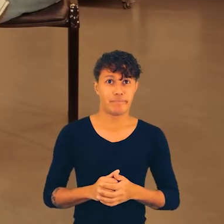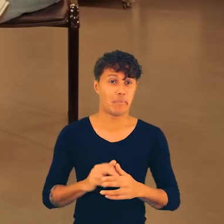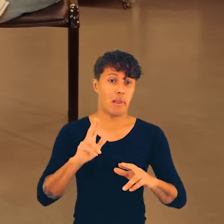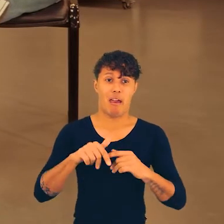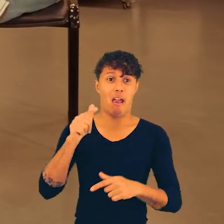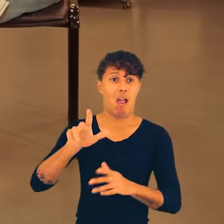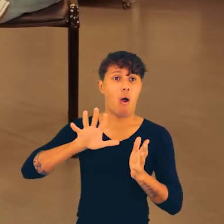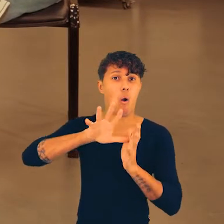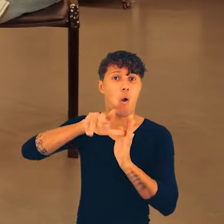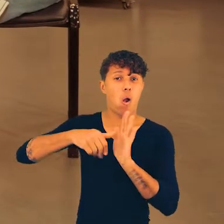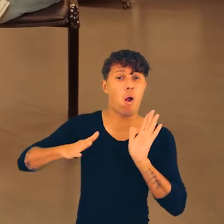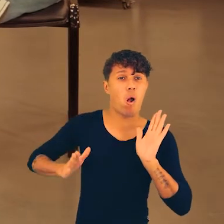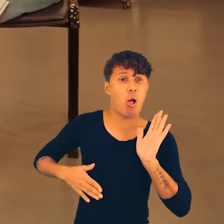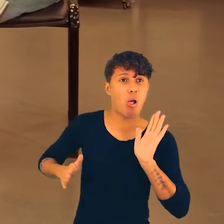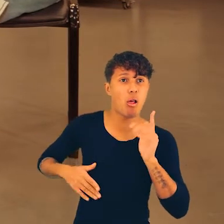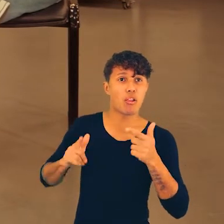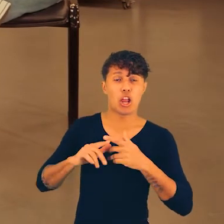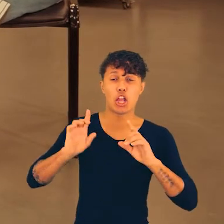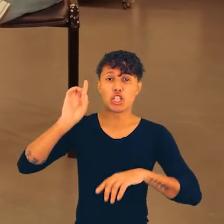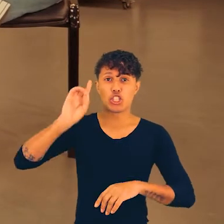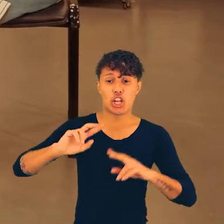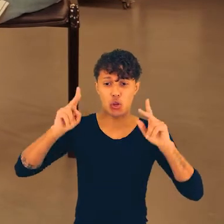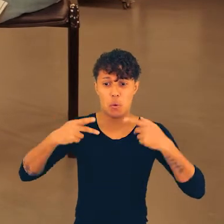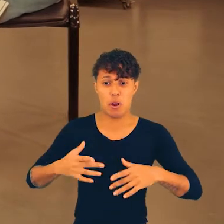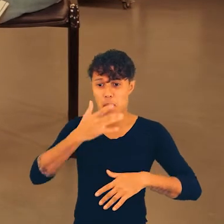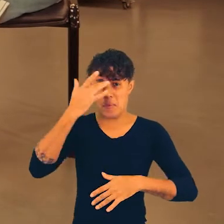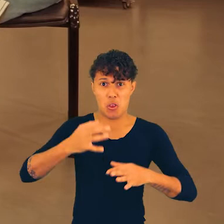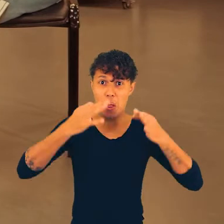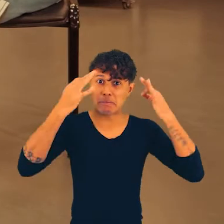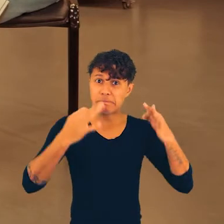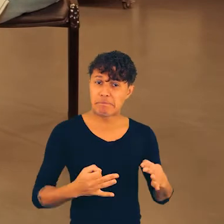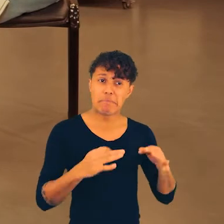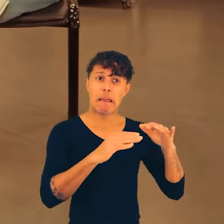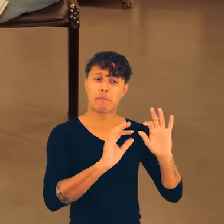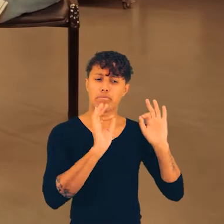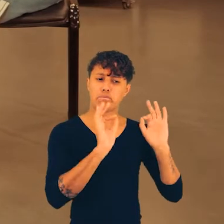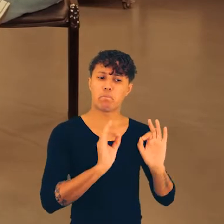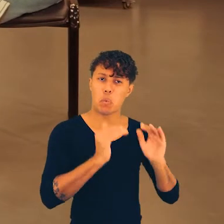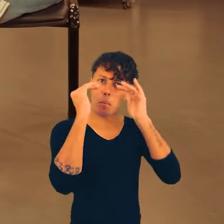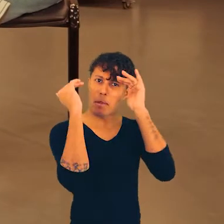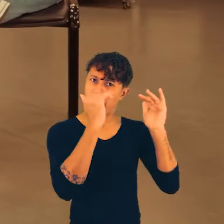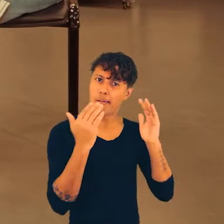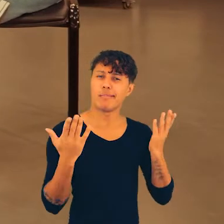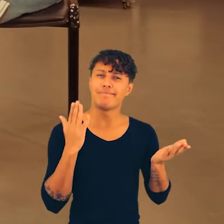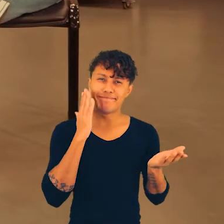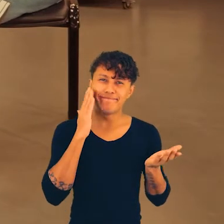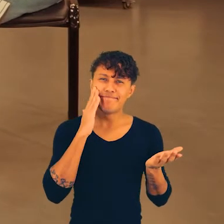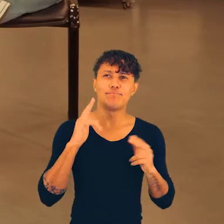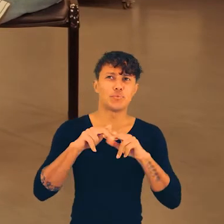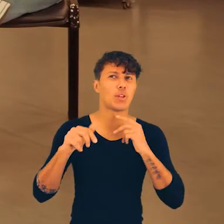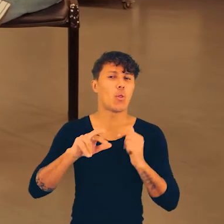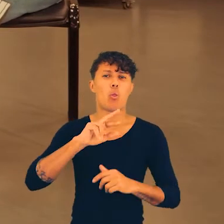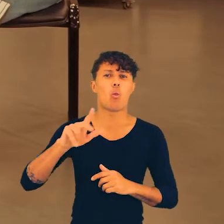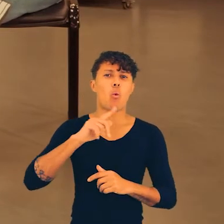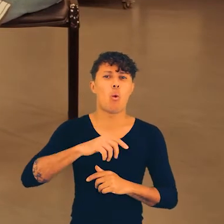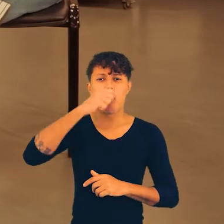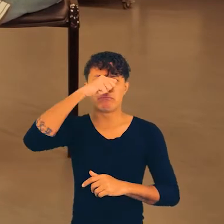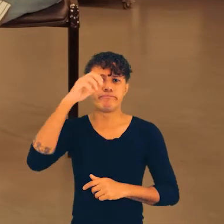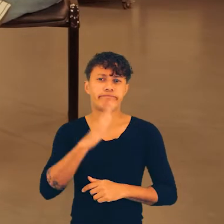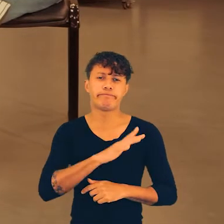essa lógica. Então vai falar que é tudo criminoso, direitos humanos tem que ser para humanos direitos e tudo isso. Então,